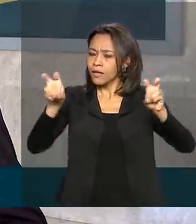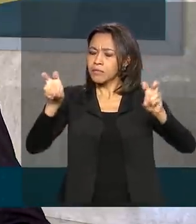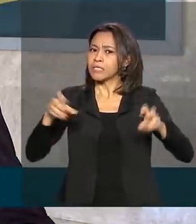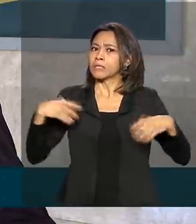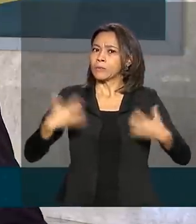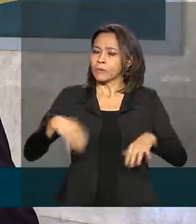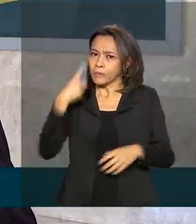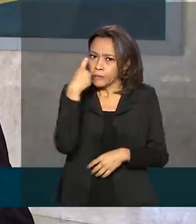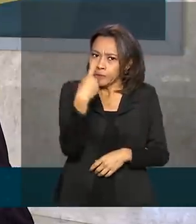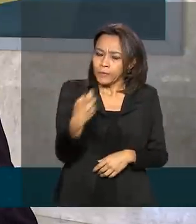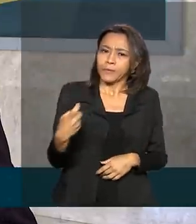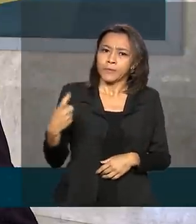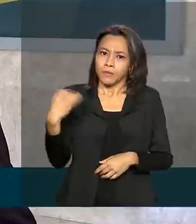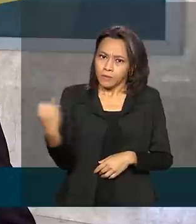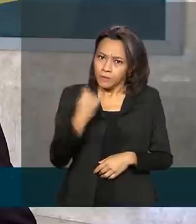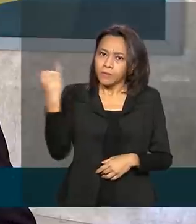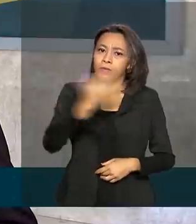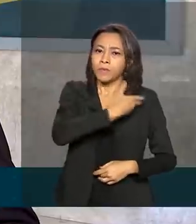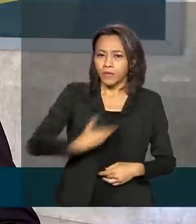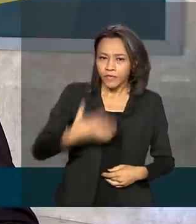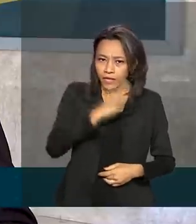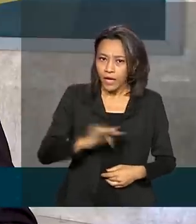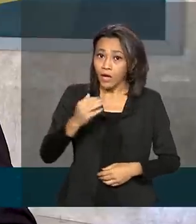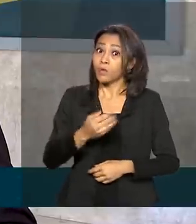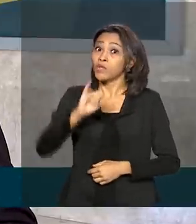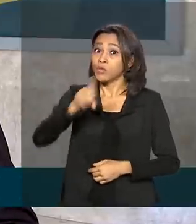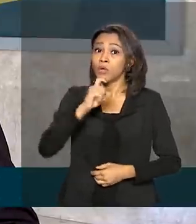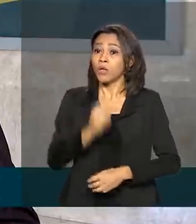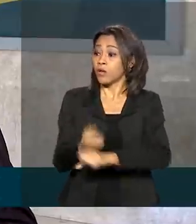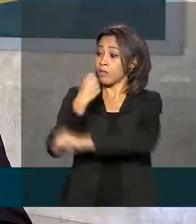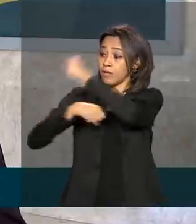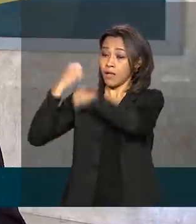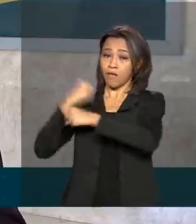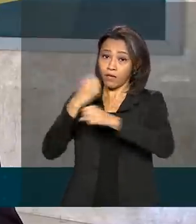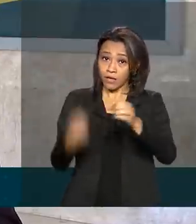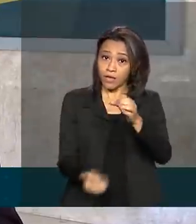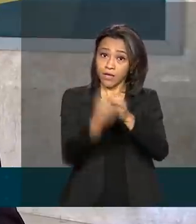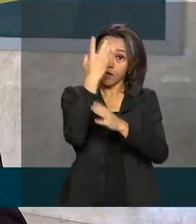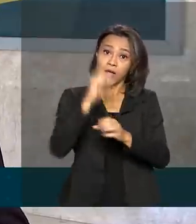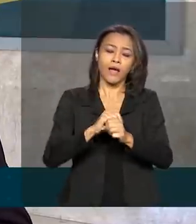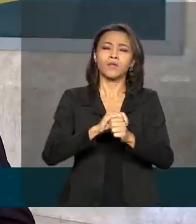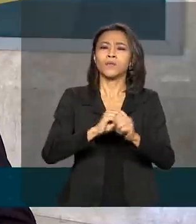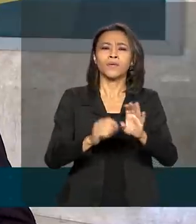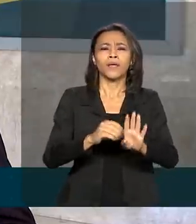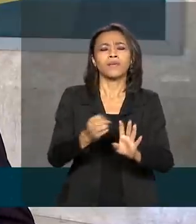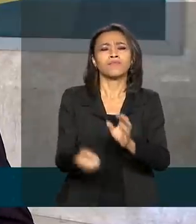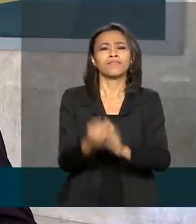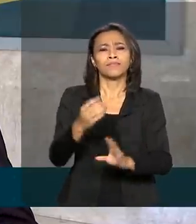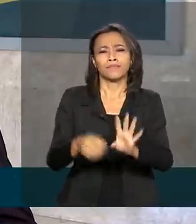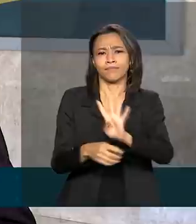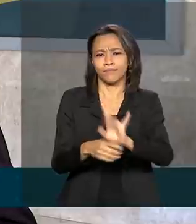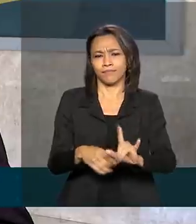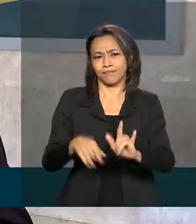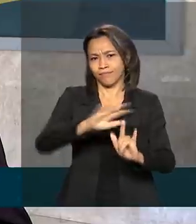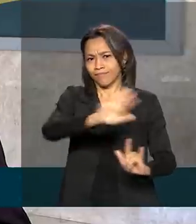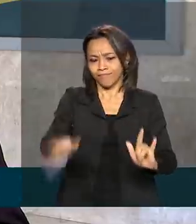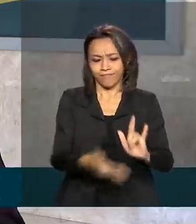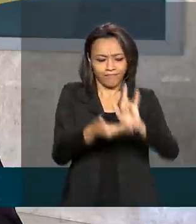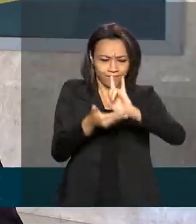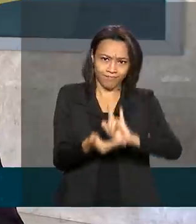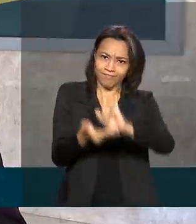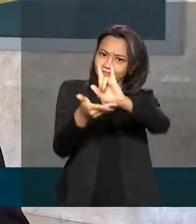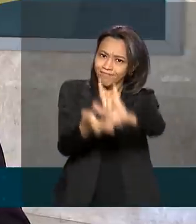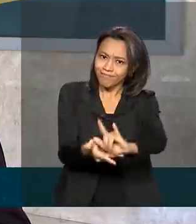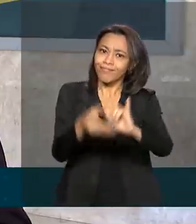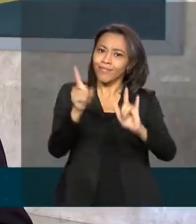Federal. Em julho do ano passado foi criado o programa Pátria Voluntária para incentivar o voluntariado no país. A Plataforma